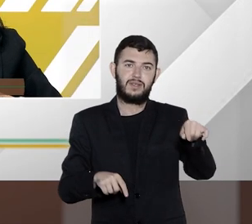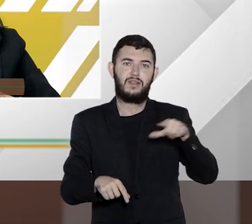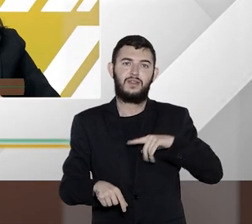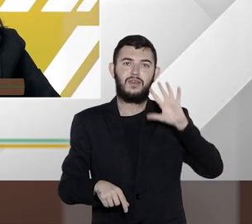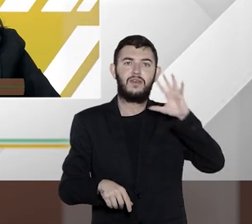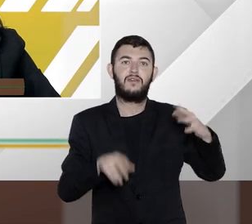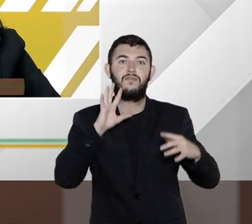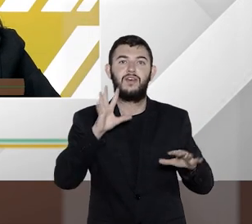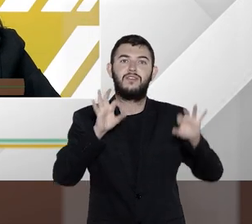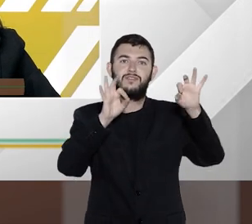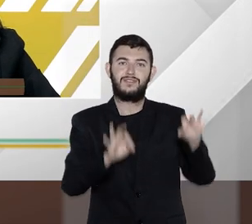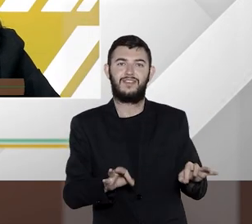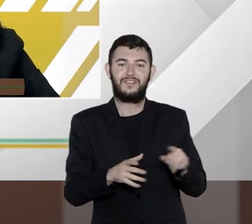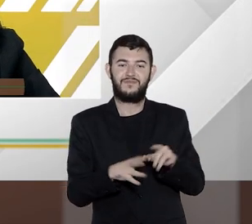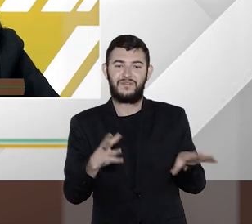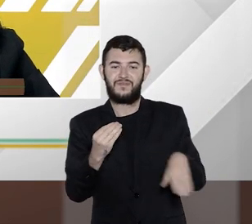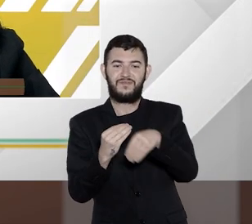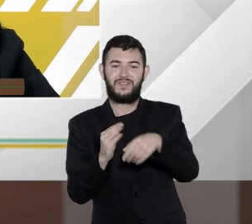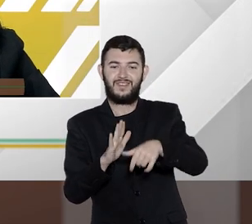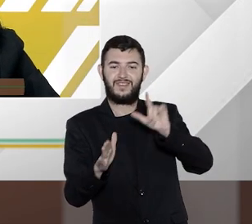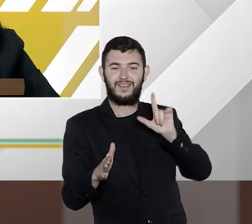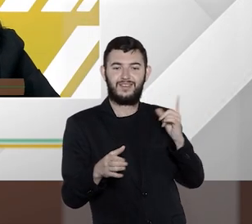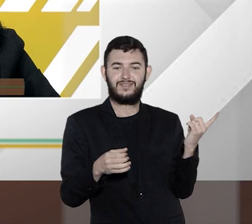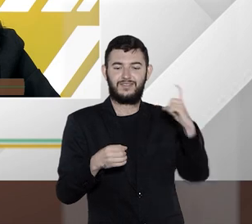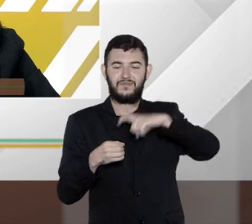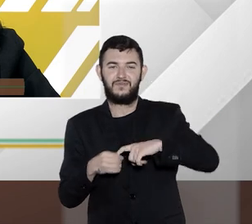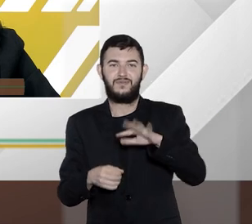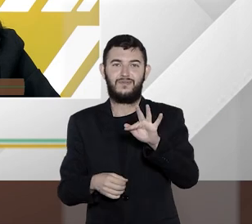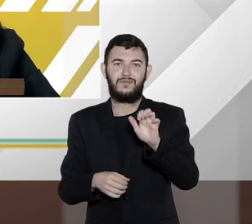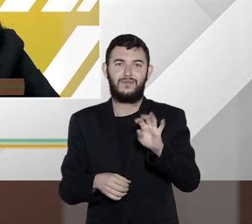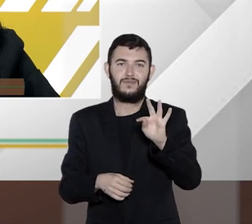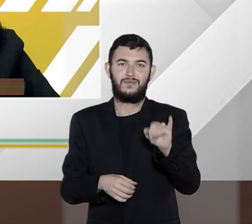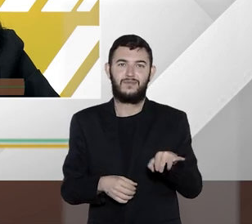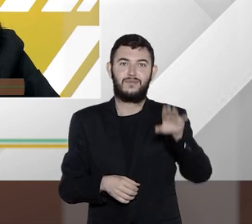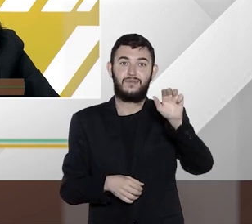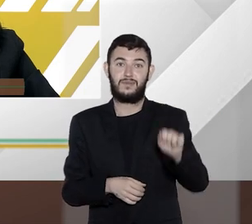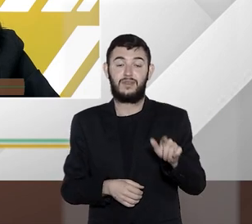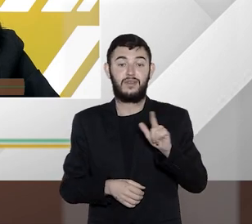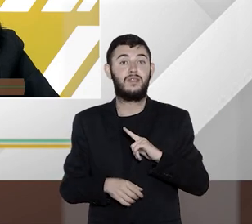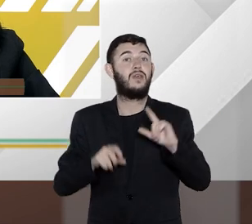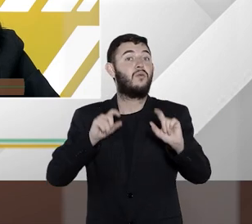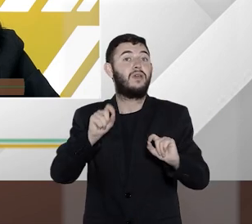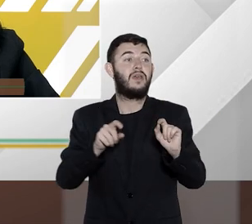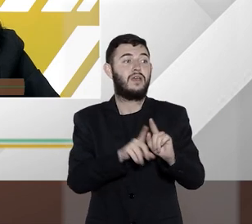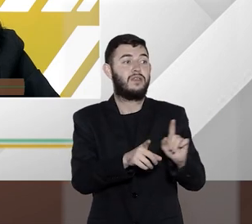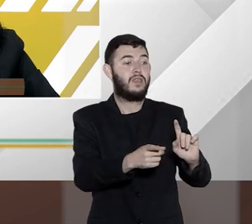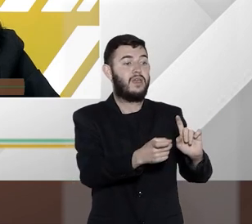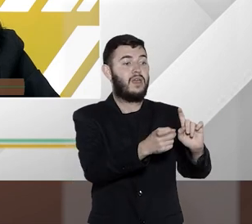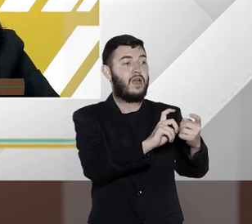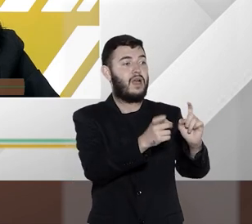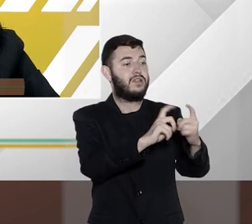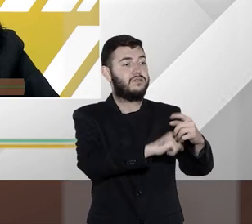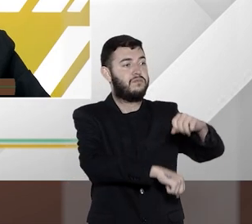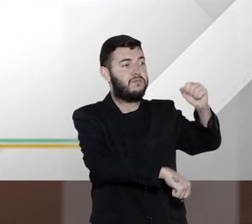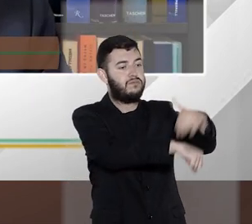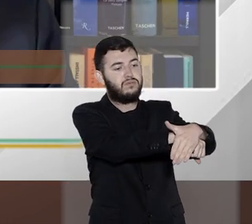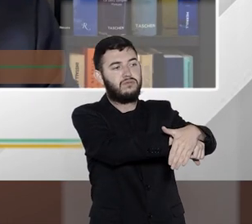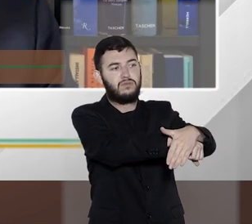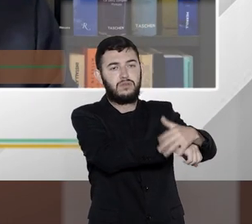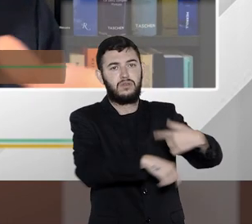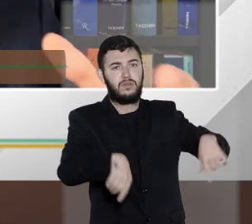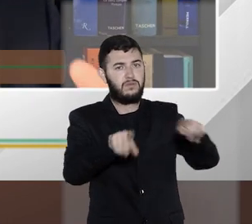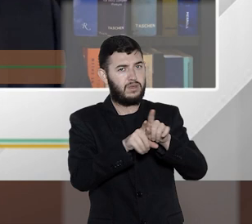E só para complementar aí, antes de passar especificamente para a Fátima, tem também os problemas de improbidade administrativa, né? Que também,